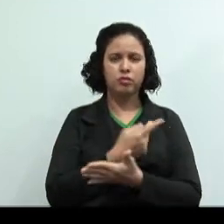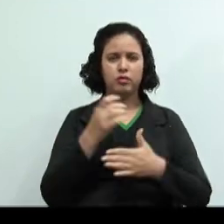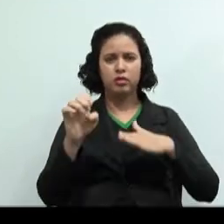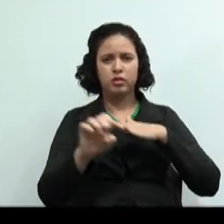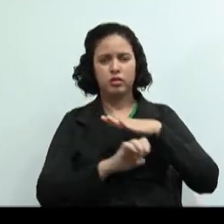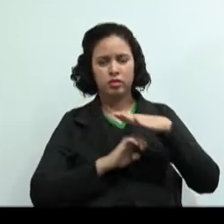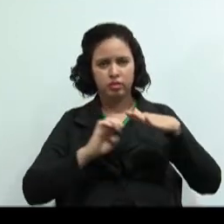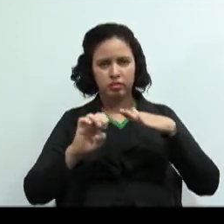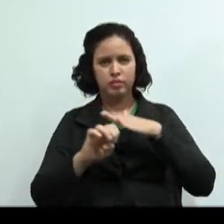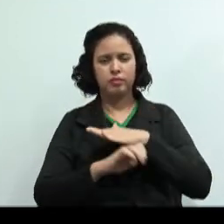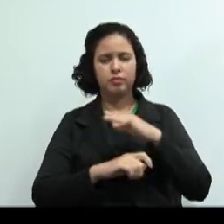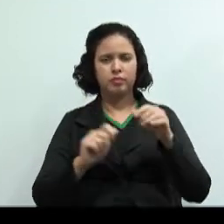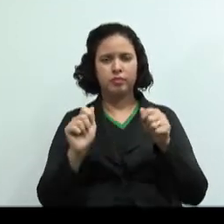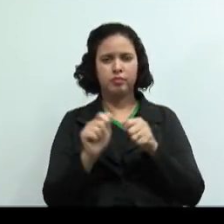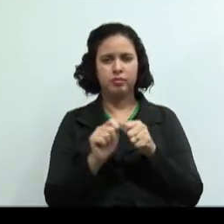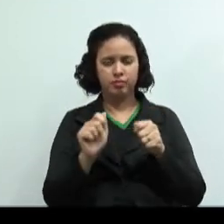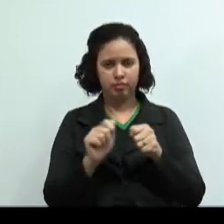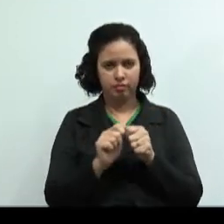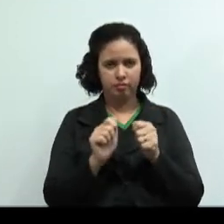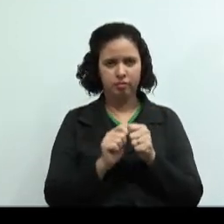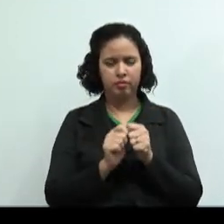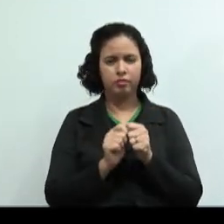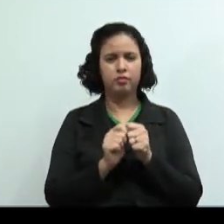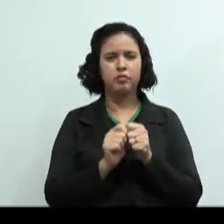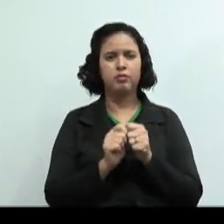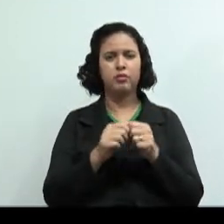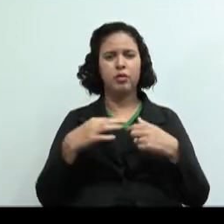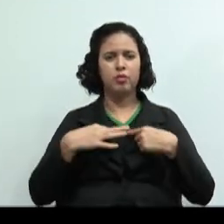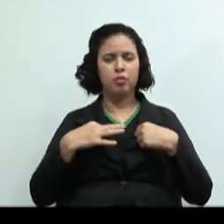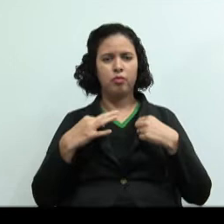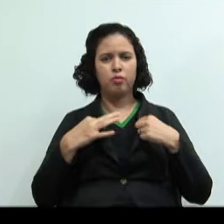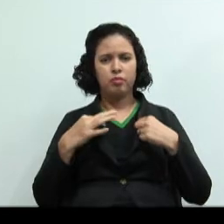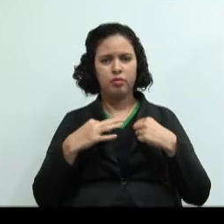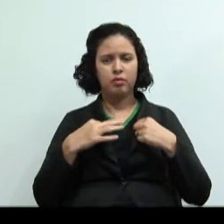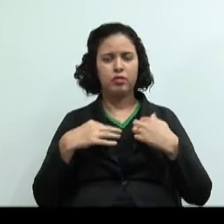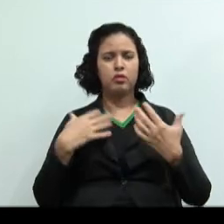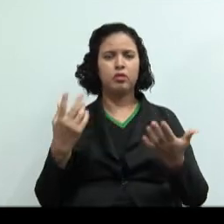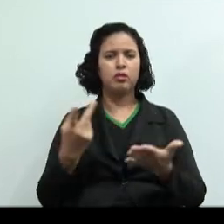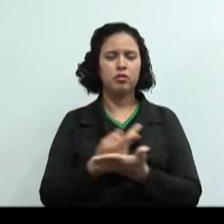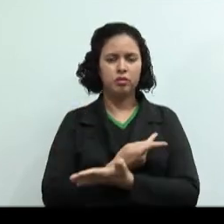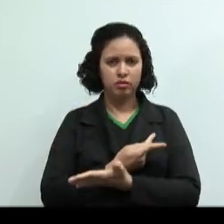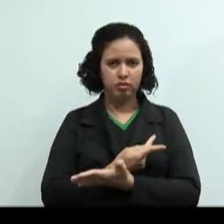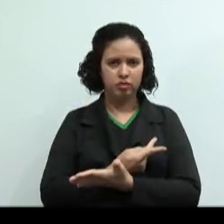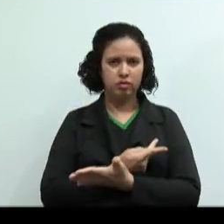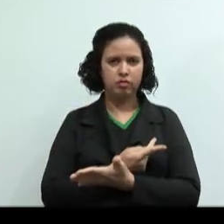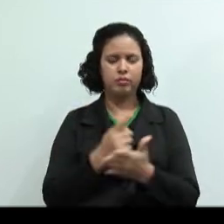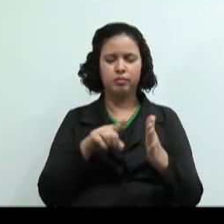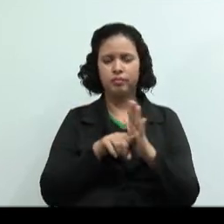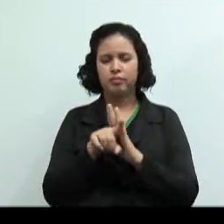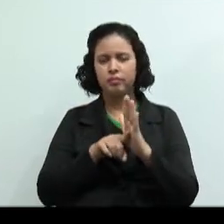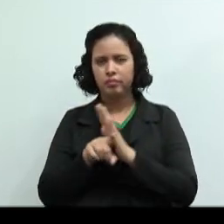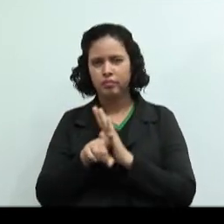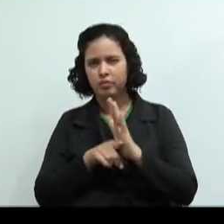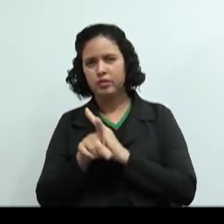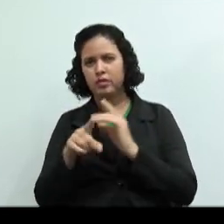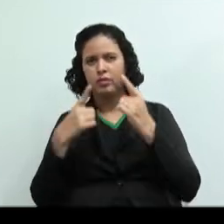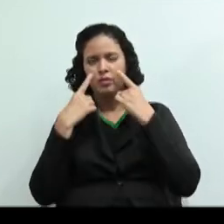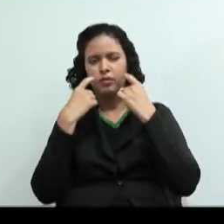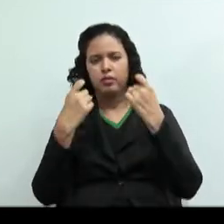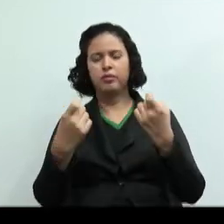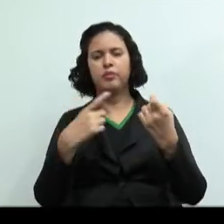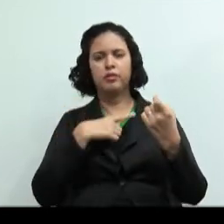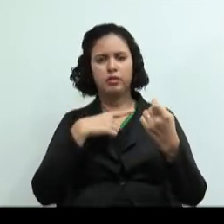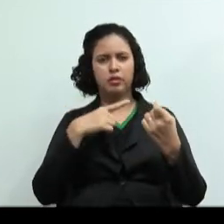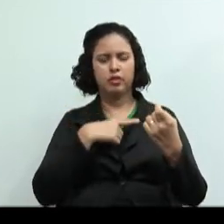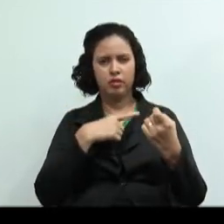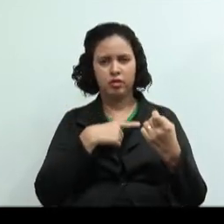que produzem roupa vestuário. Então o que acontece? Eles analisam se é interessante ter